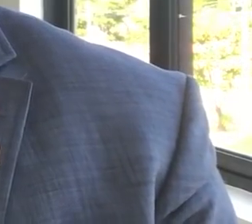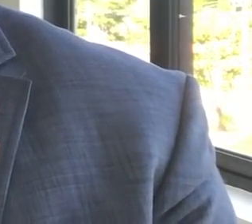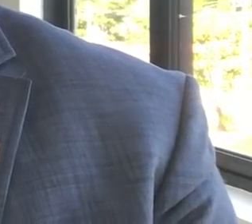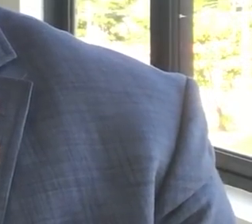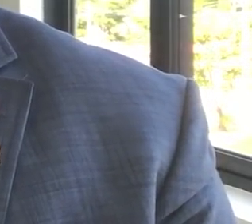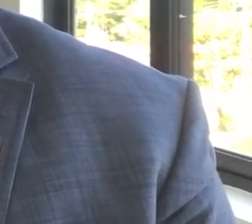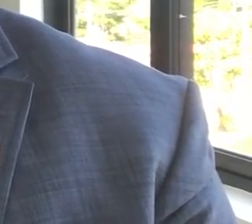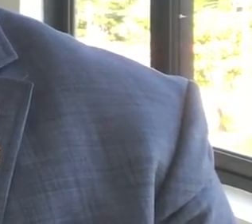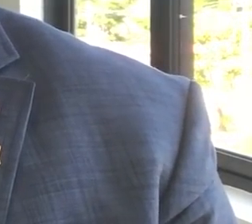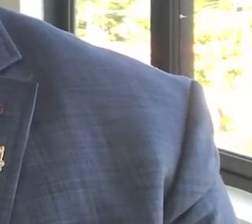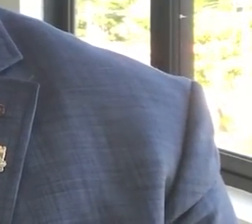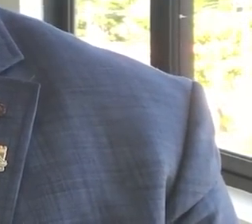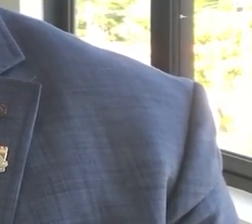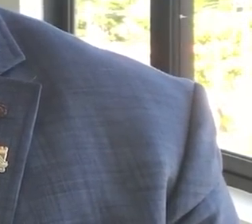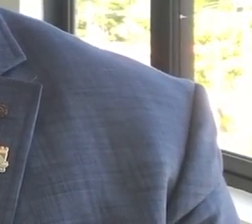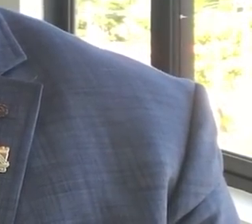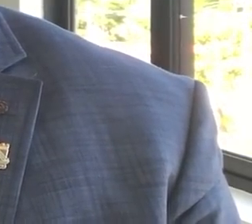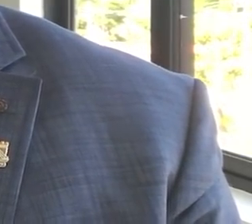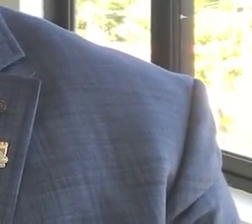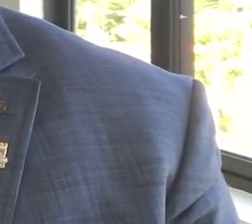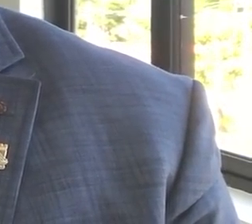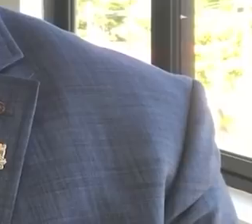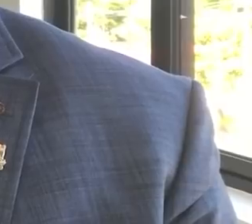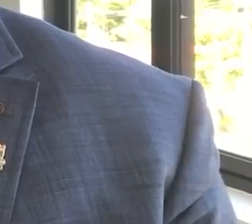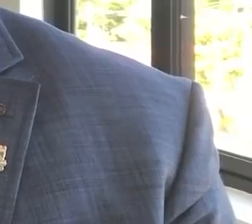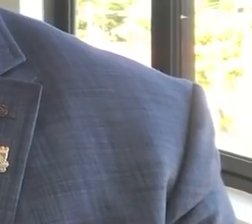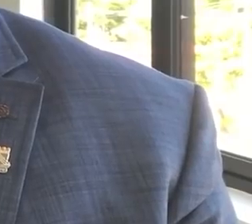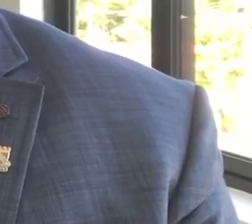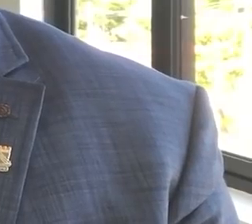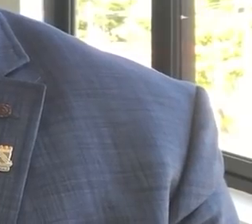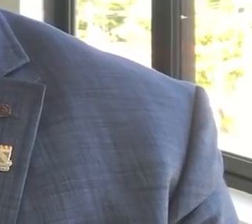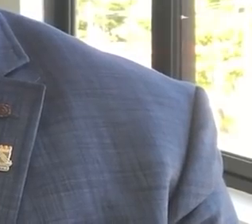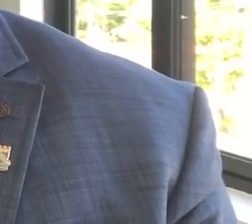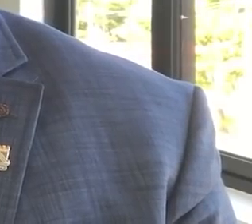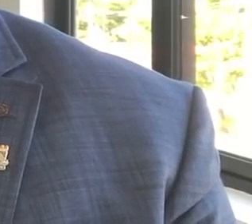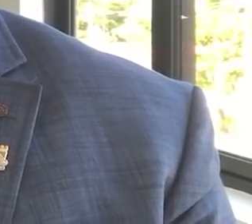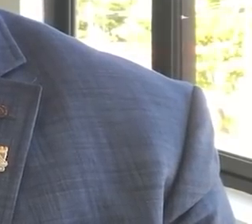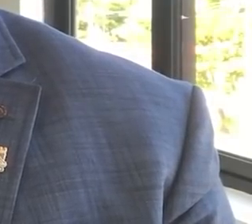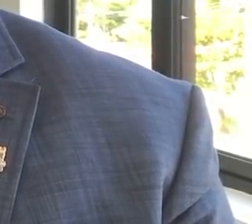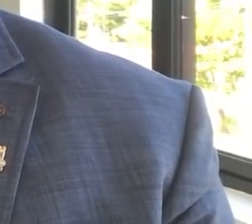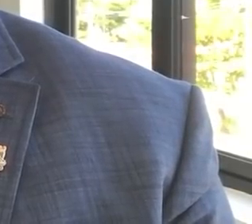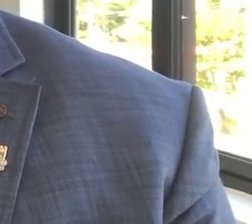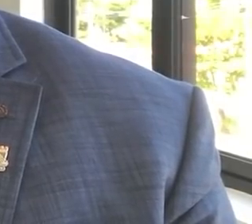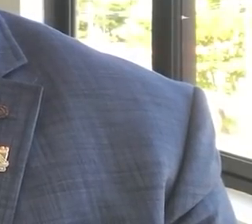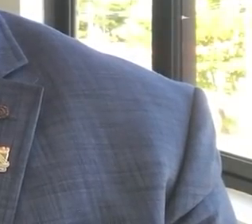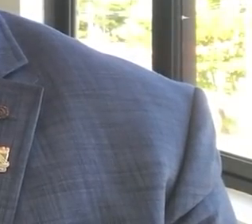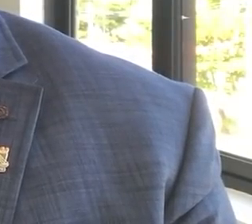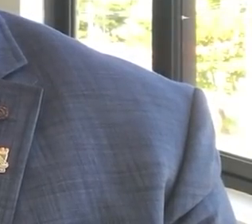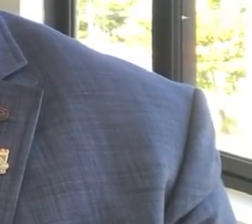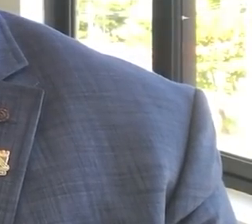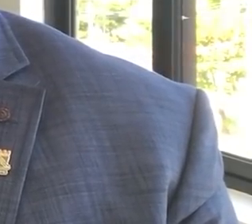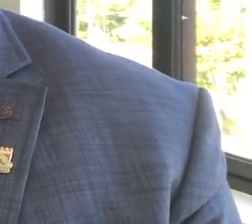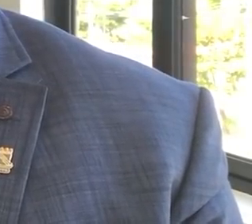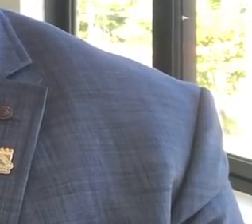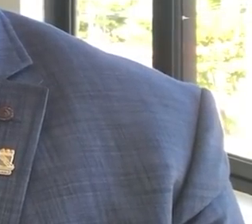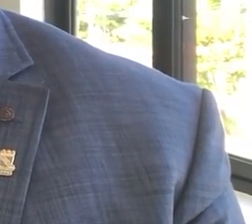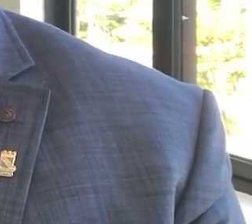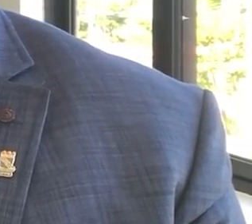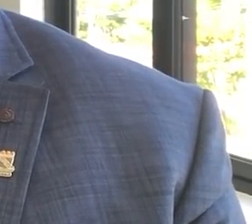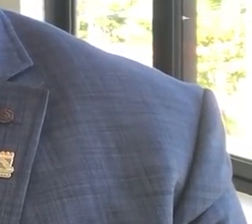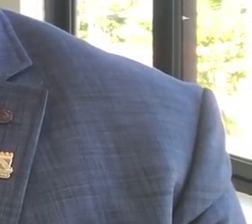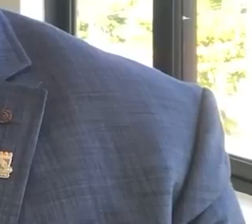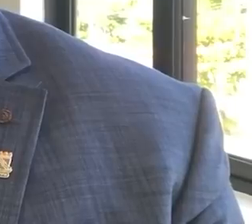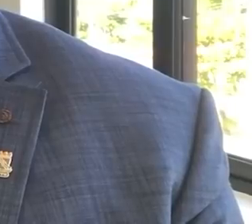desenvolvido pelo Ministério da Educação. Portanto, todos estão convidados a visitar a plataforma EduPlay e